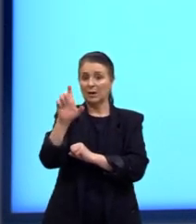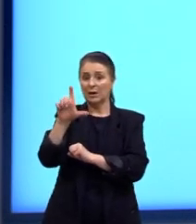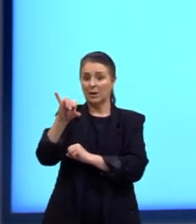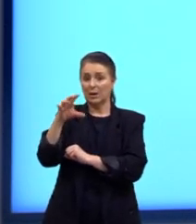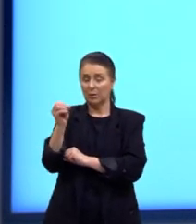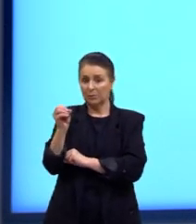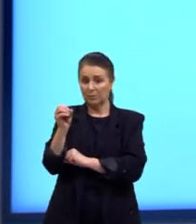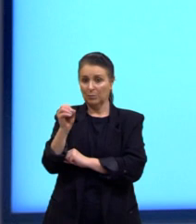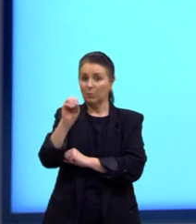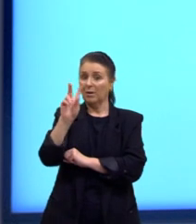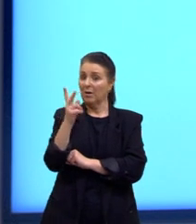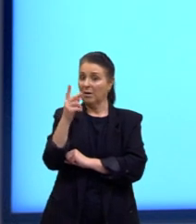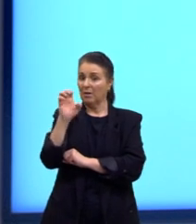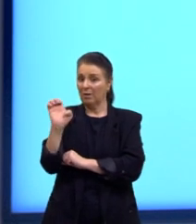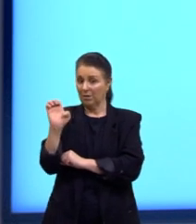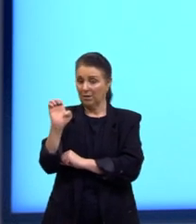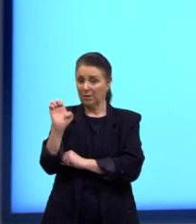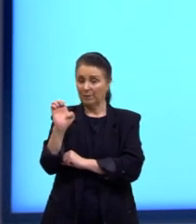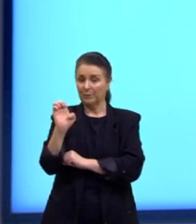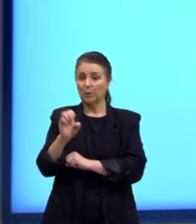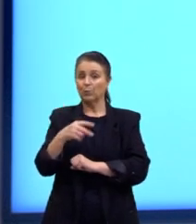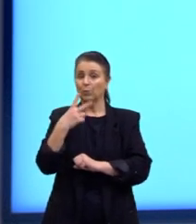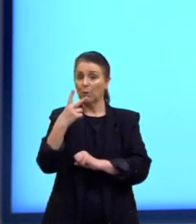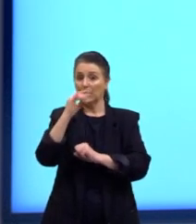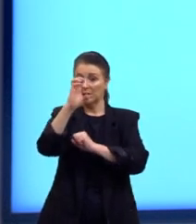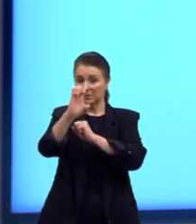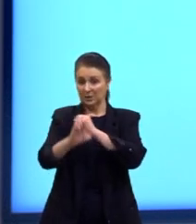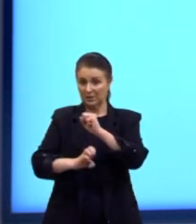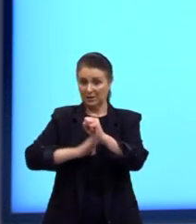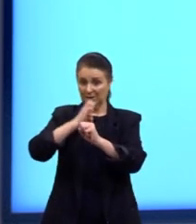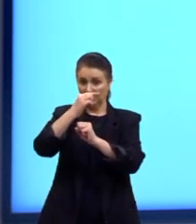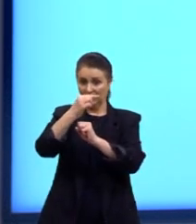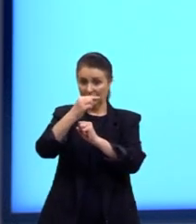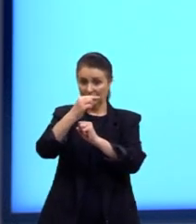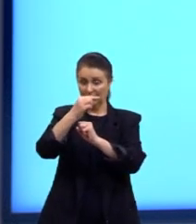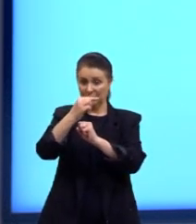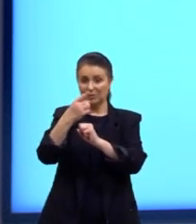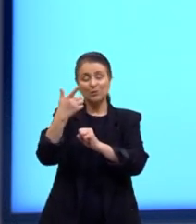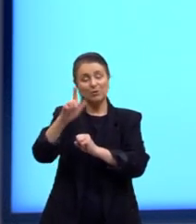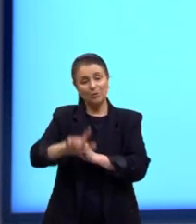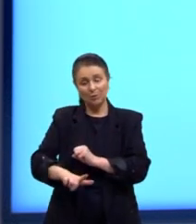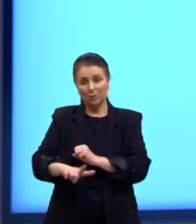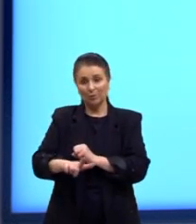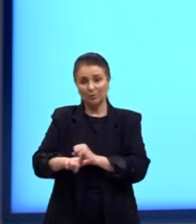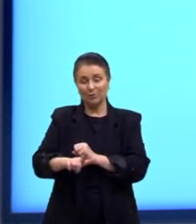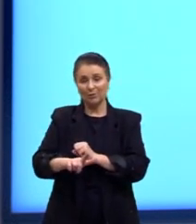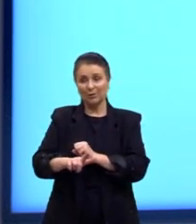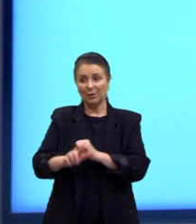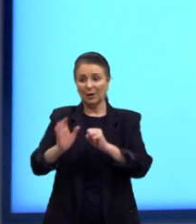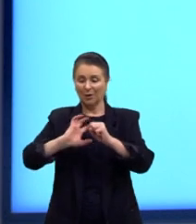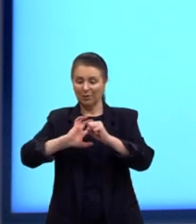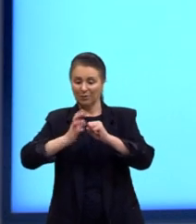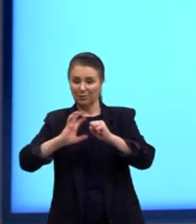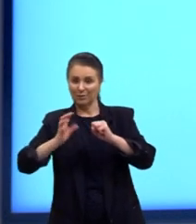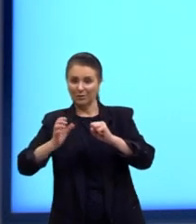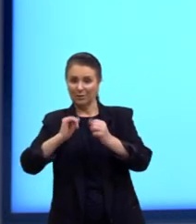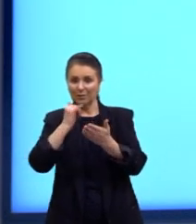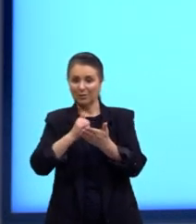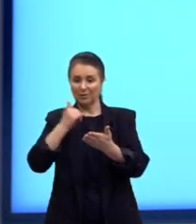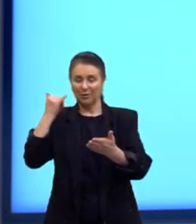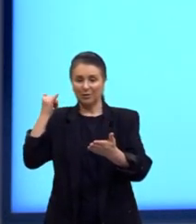mais o de hidrogênio, né? Com dois elétrons, Aqui, de novo, a configuração eletrônica, né? É